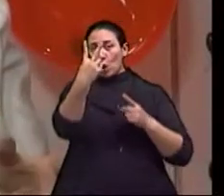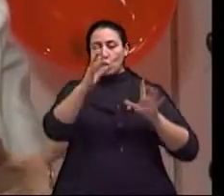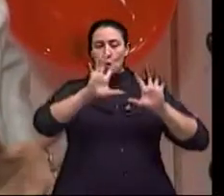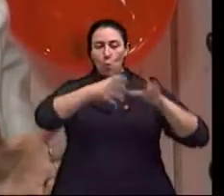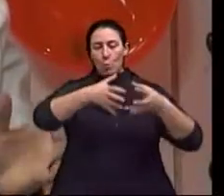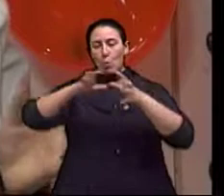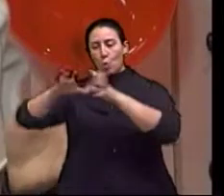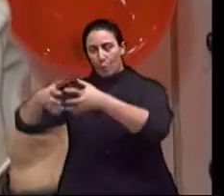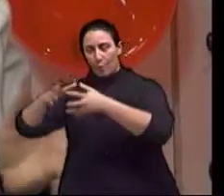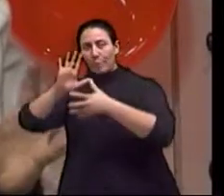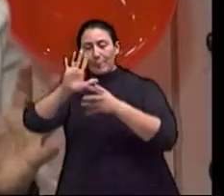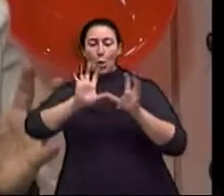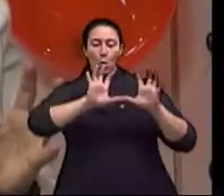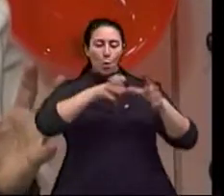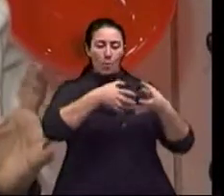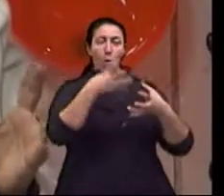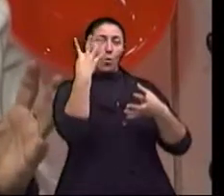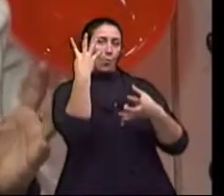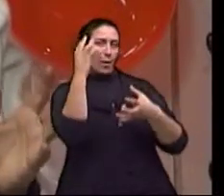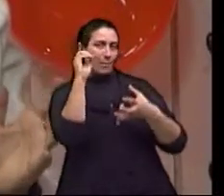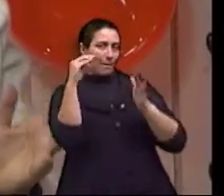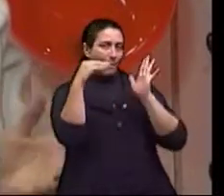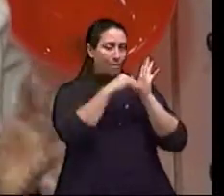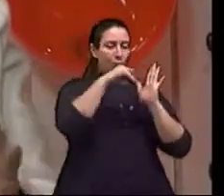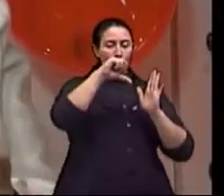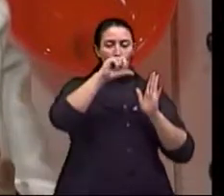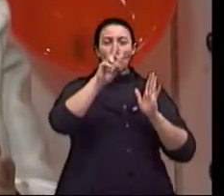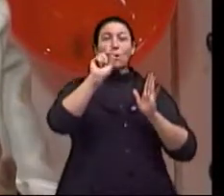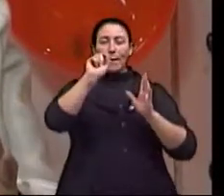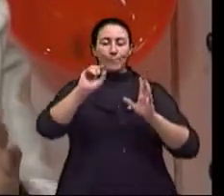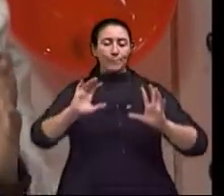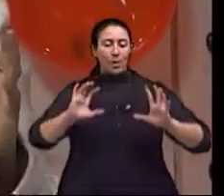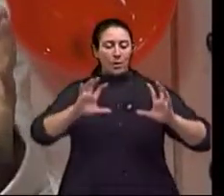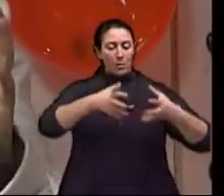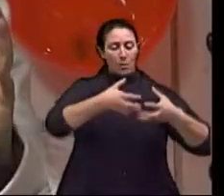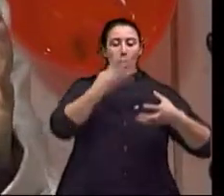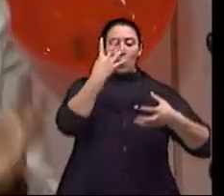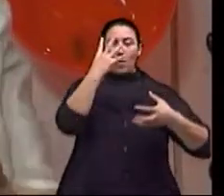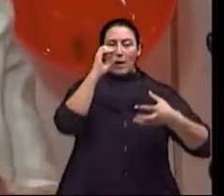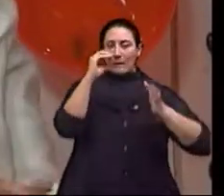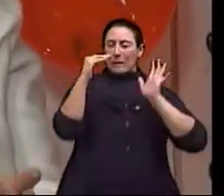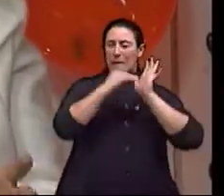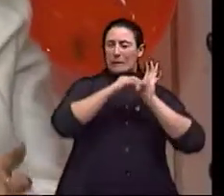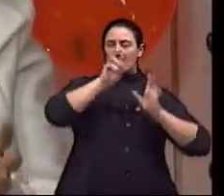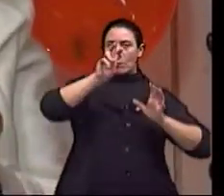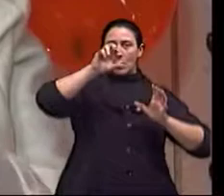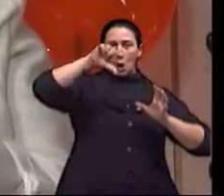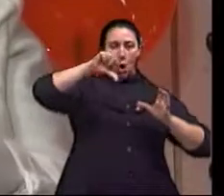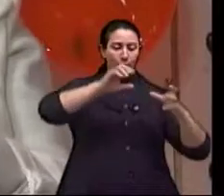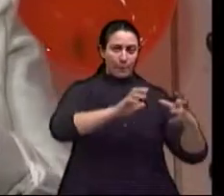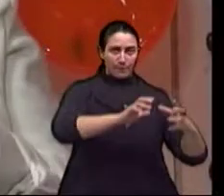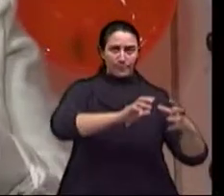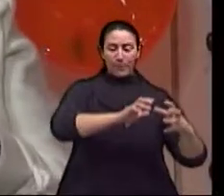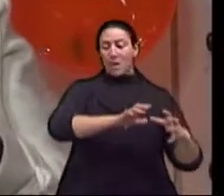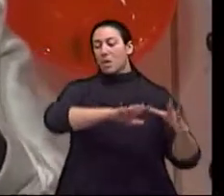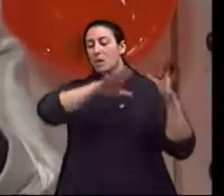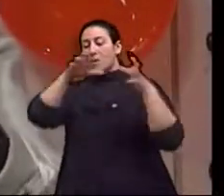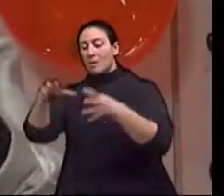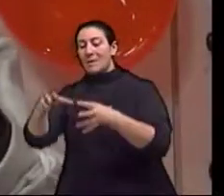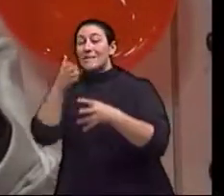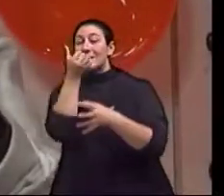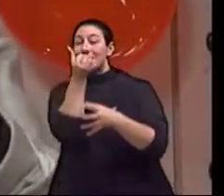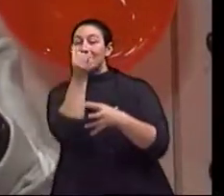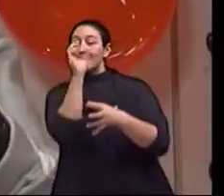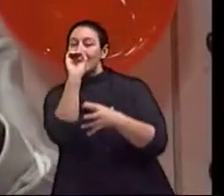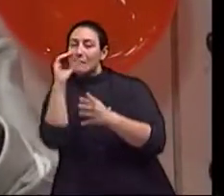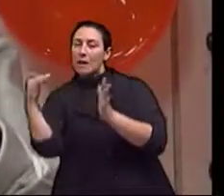grupos. O grupo de 40 a 92, nós dividimos. De 40 a 59, consideramos meia-idade. E do 60 a 92,